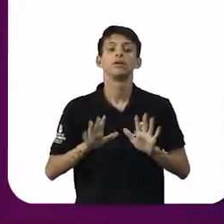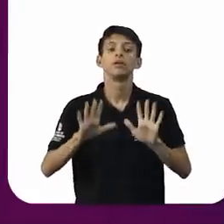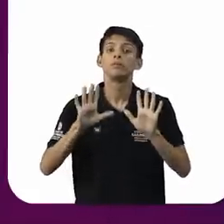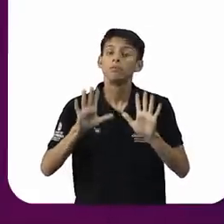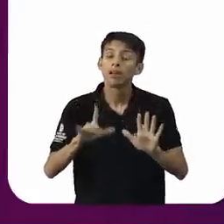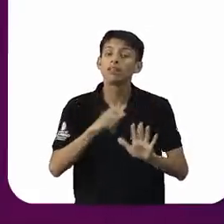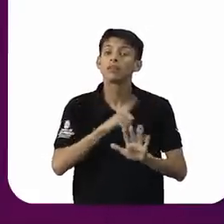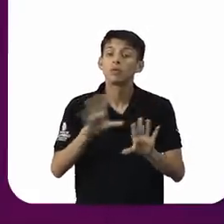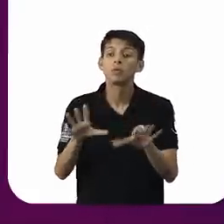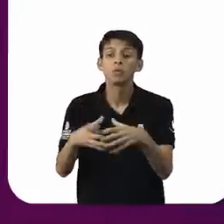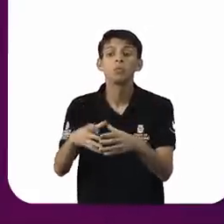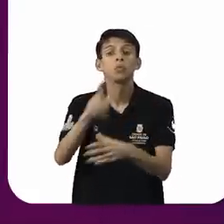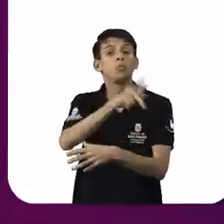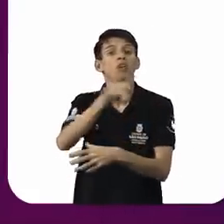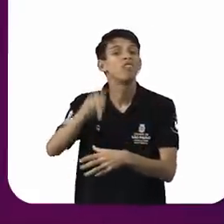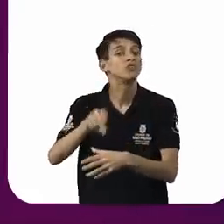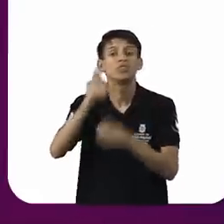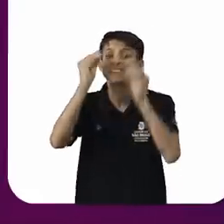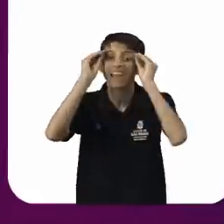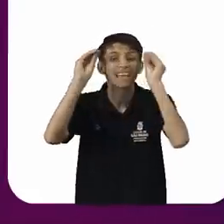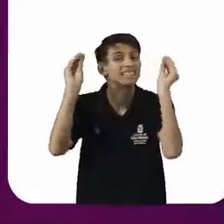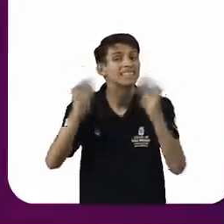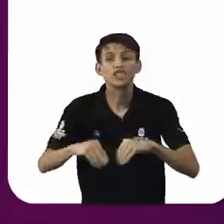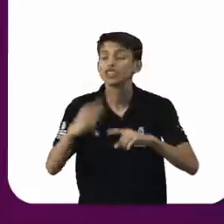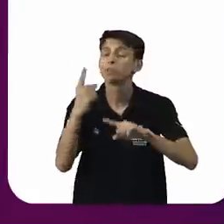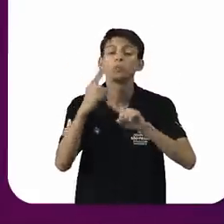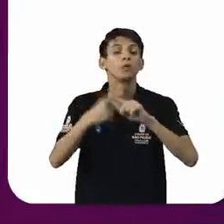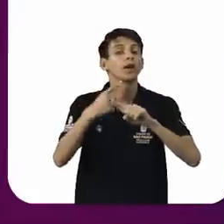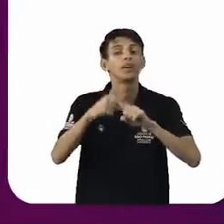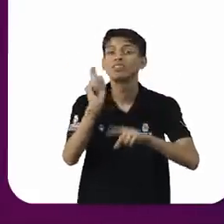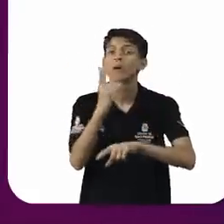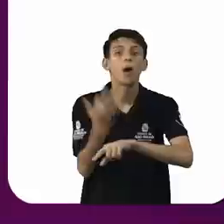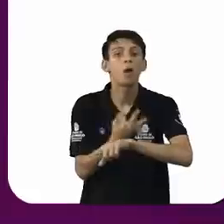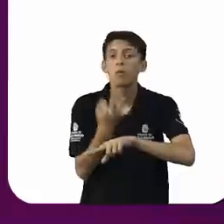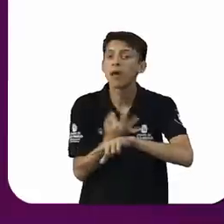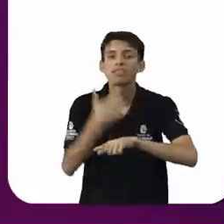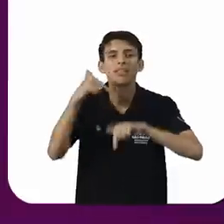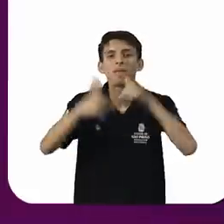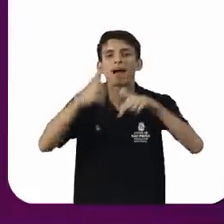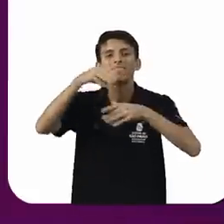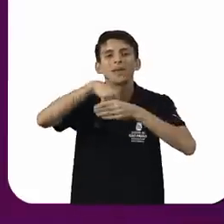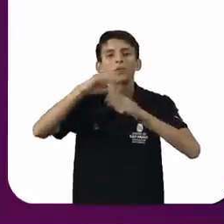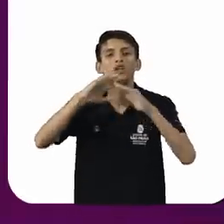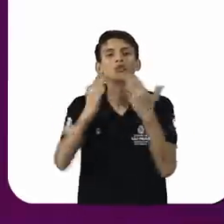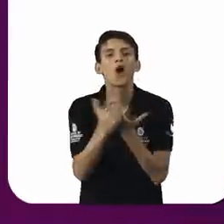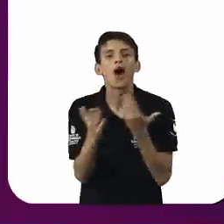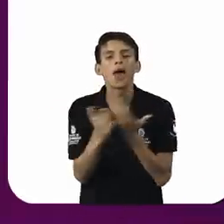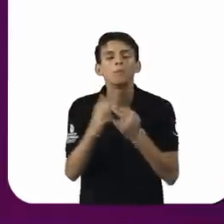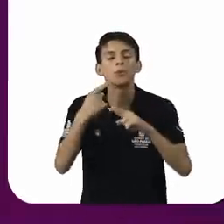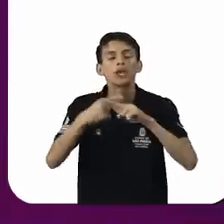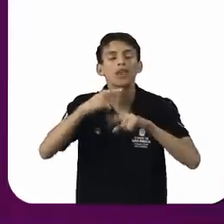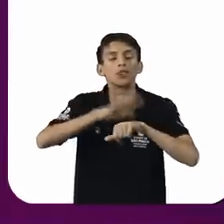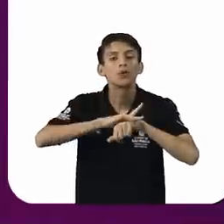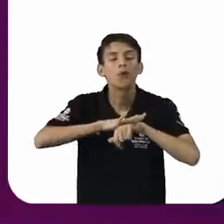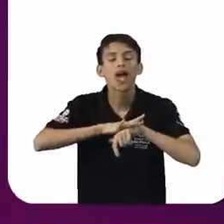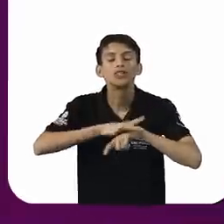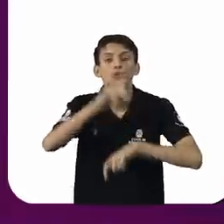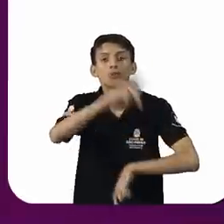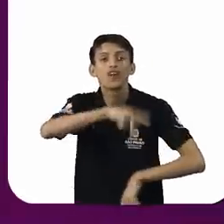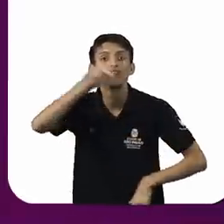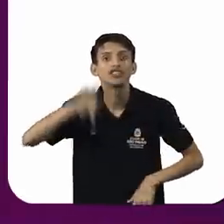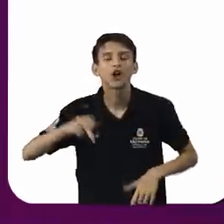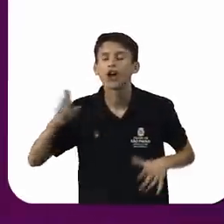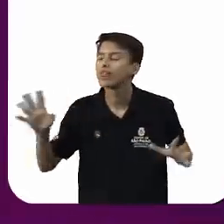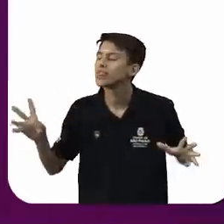mas tem um grupo que exonera porque não está suportando a escola, porque a escola virou um lugar de adoecimento. A escola está